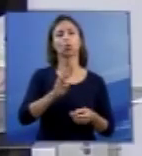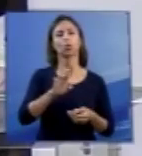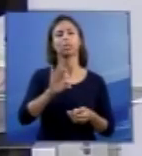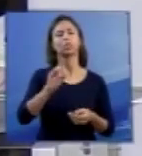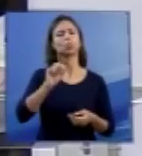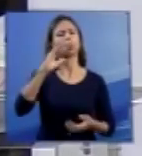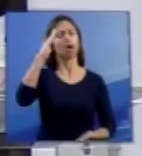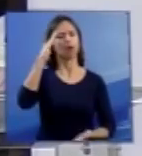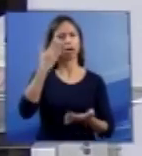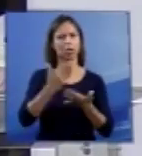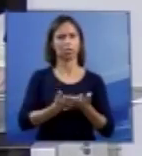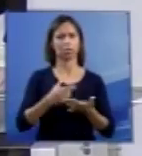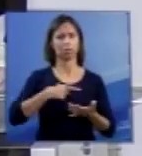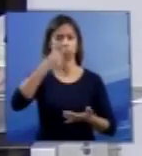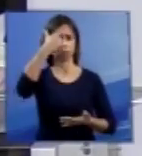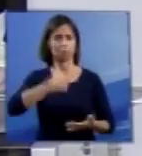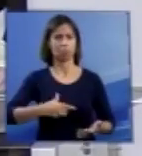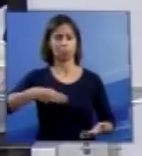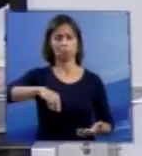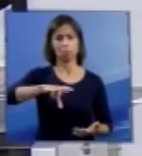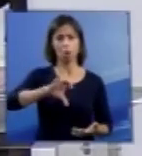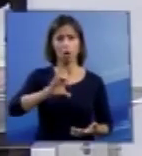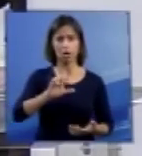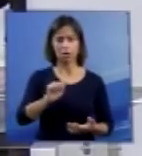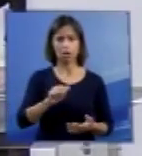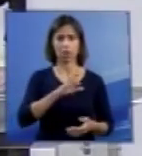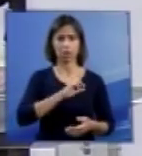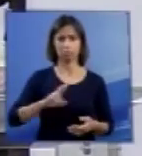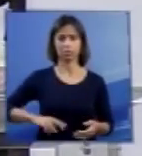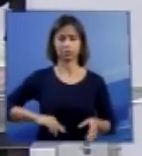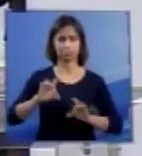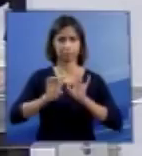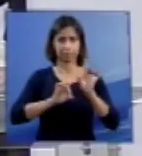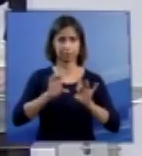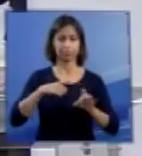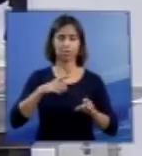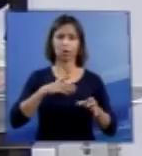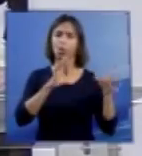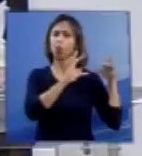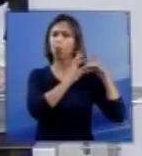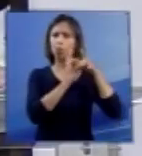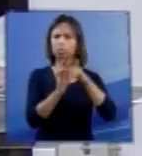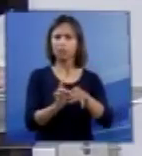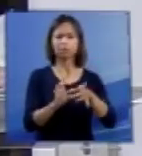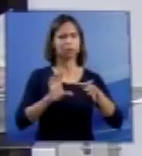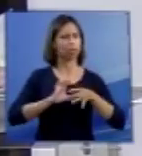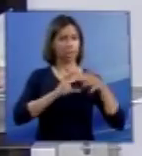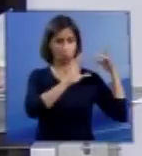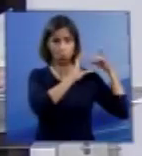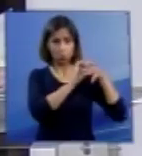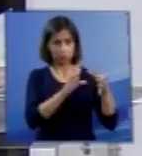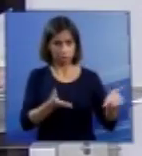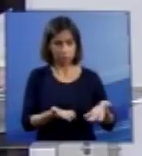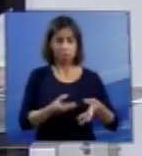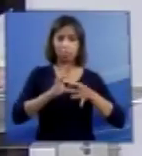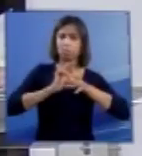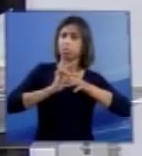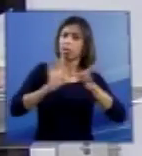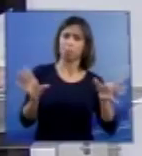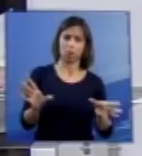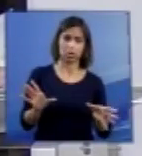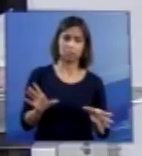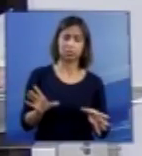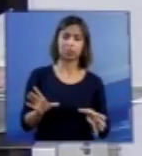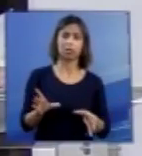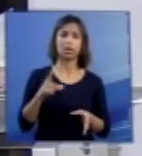uma moral religiosa específica. Em um contexto democrático, é de pleno direito que a Igreja